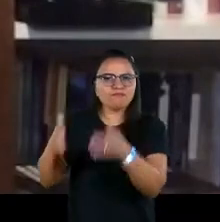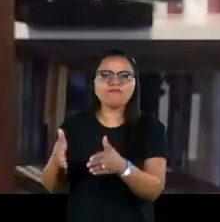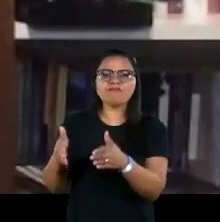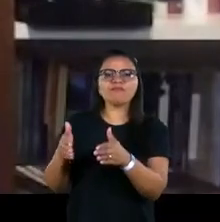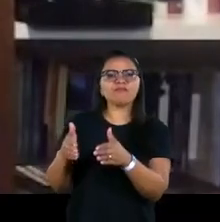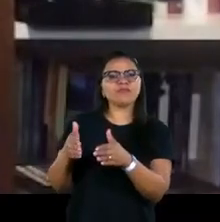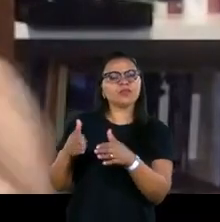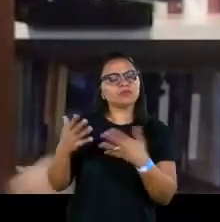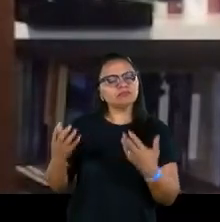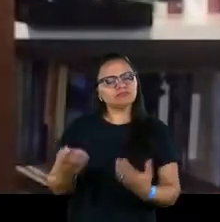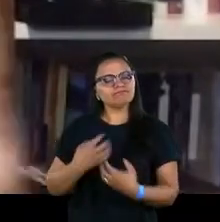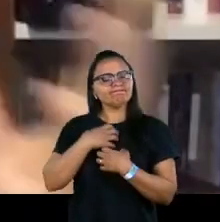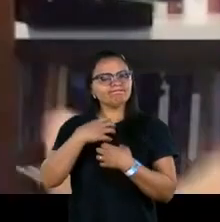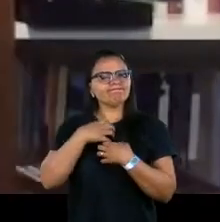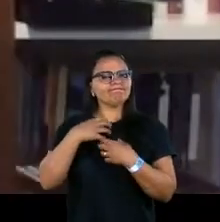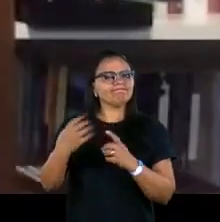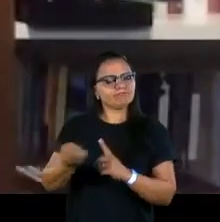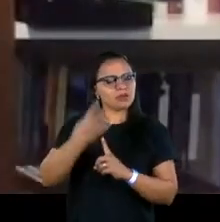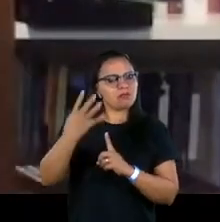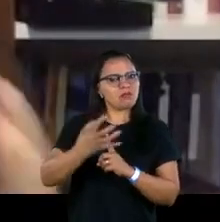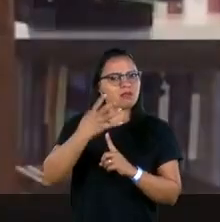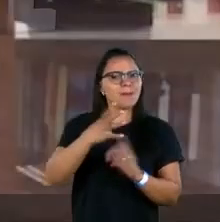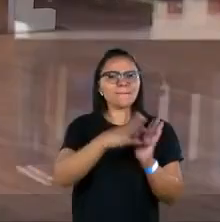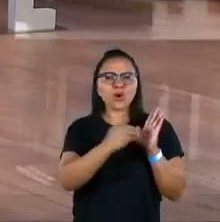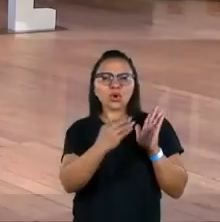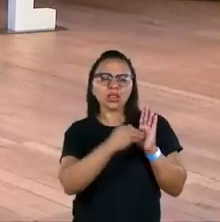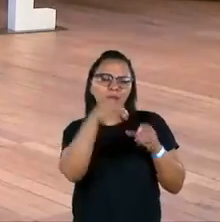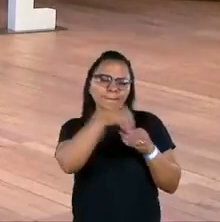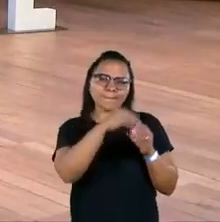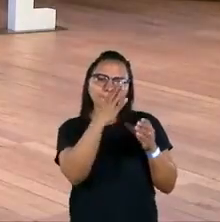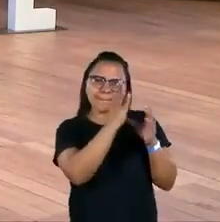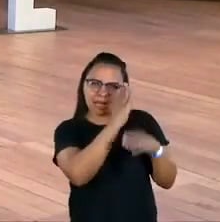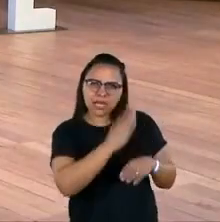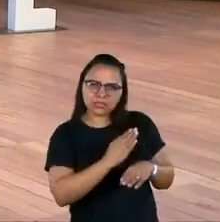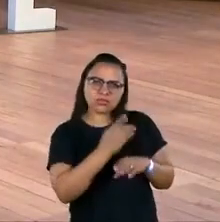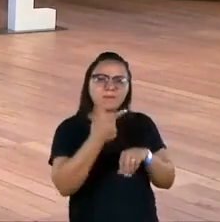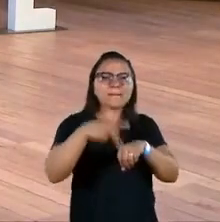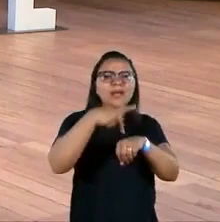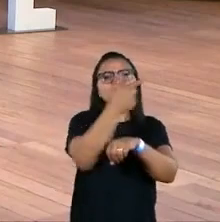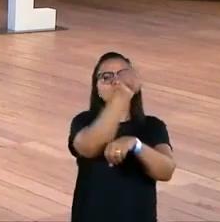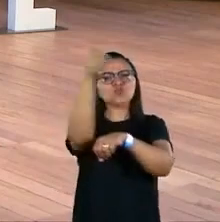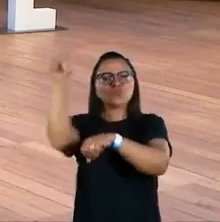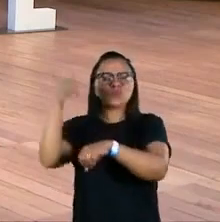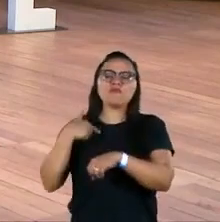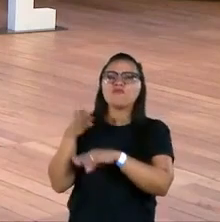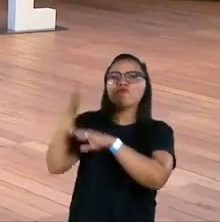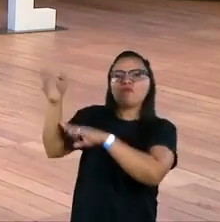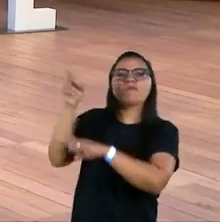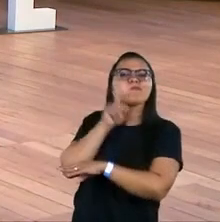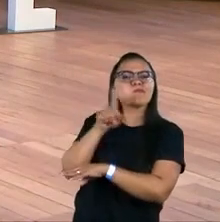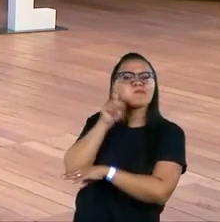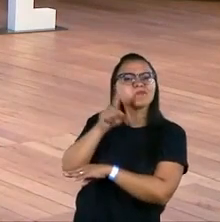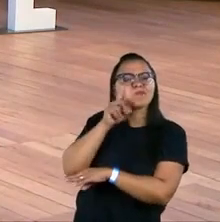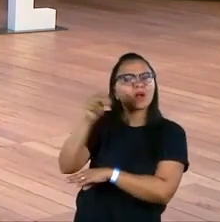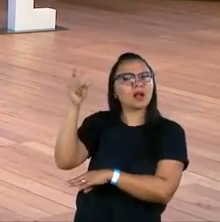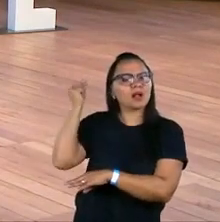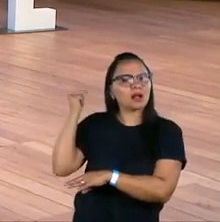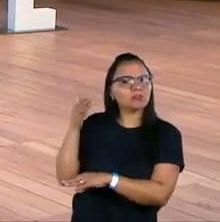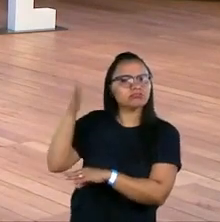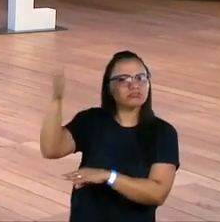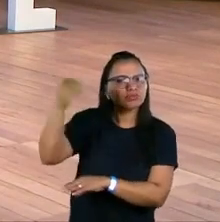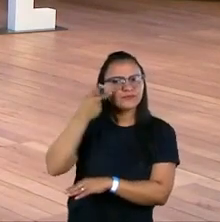foi em se inspirar, buscar modelos no Brasil e no mundo afora. Eu fui para os Estados Unidos naquela época,